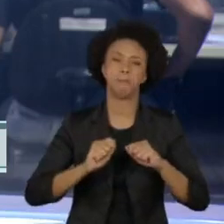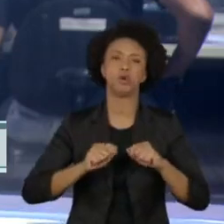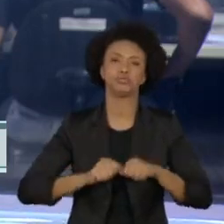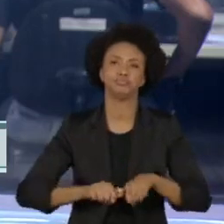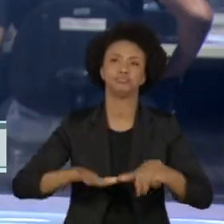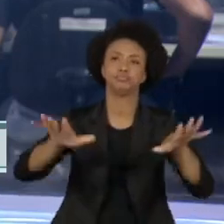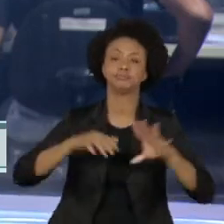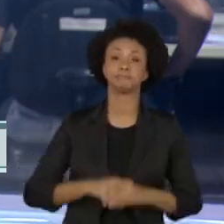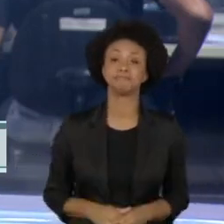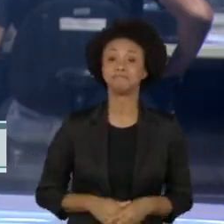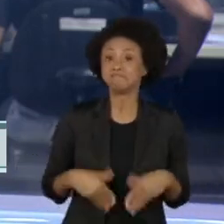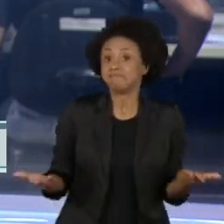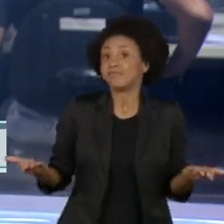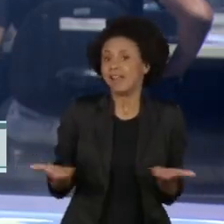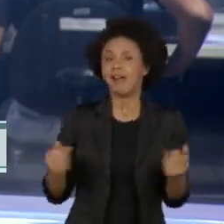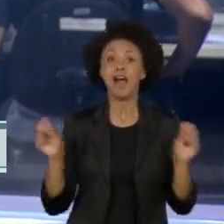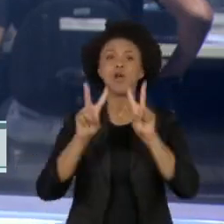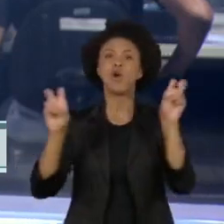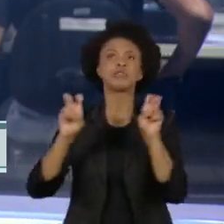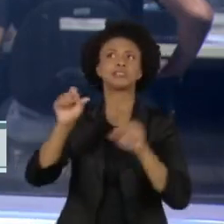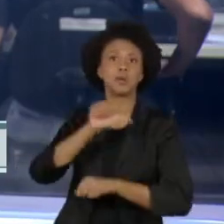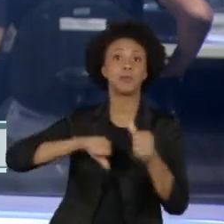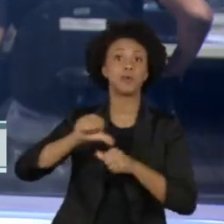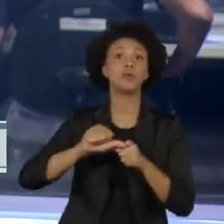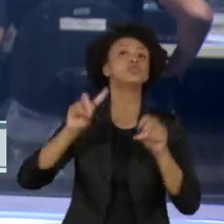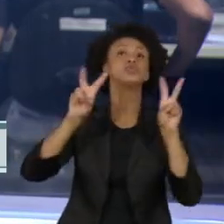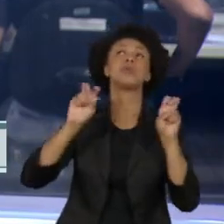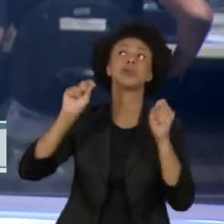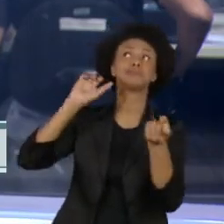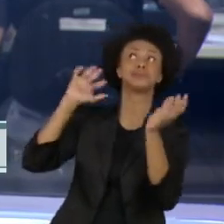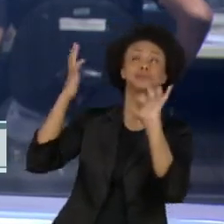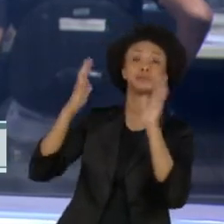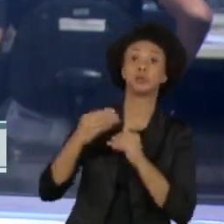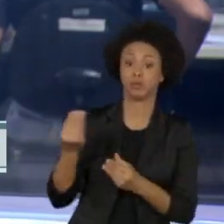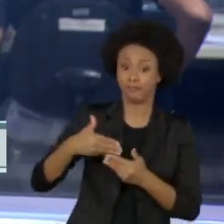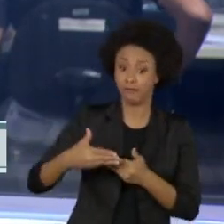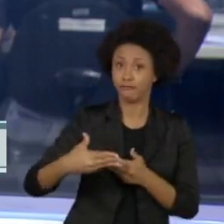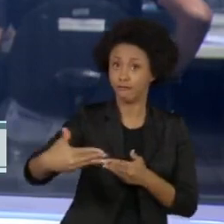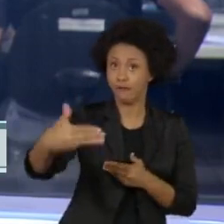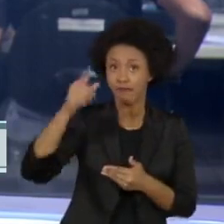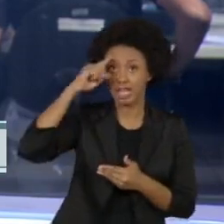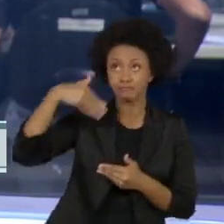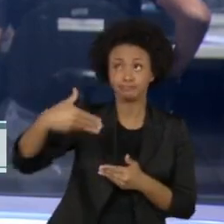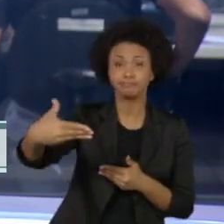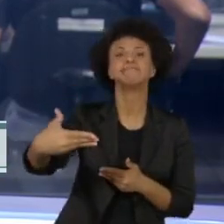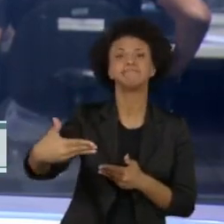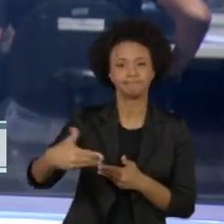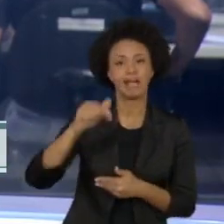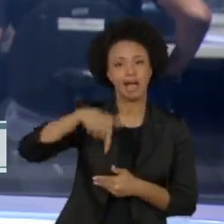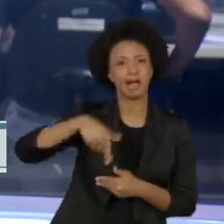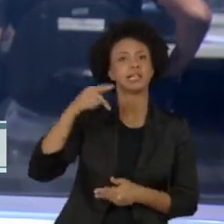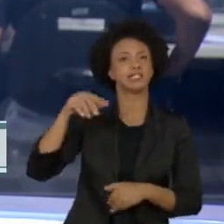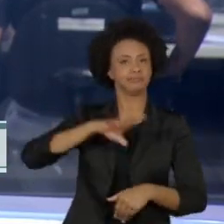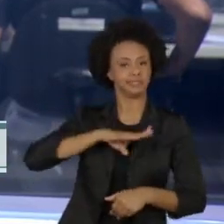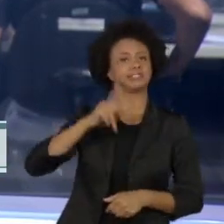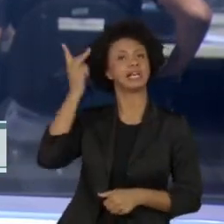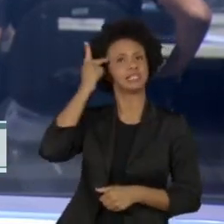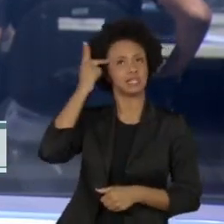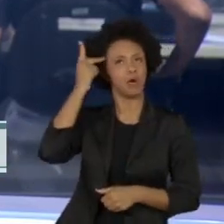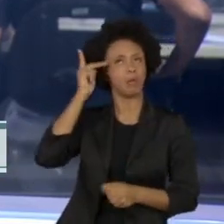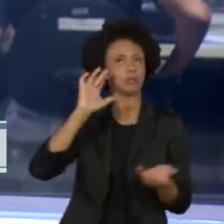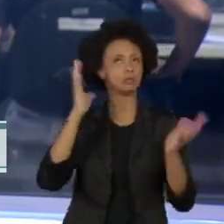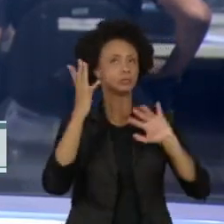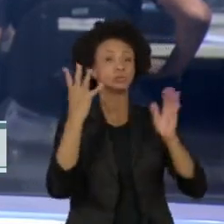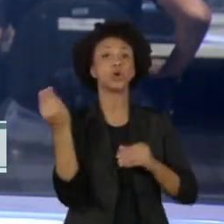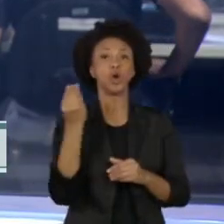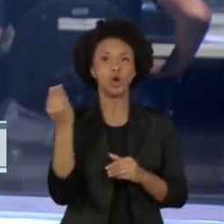A gente muda de assunto para falar um pouco sobre o tempo, porque os próximos dias devem ser de tempo instável na cidade de São Paulo devido à passagem de uma